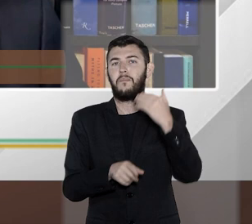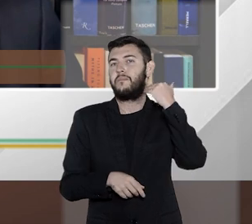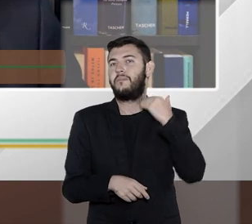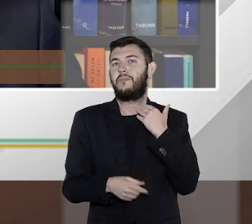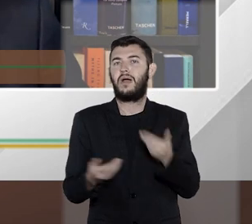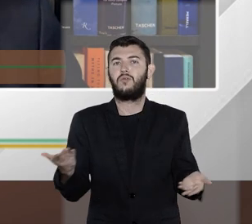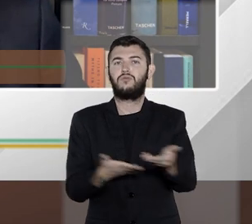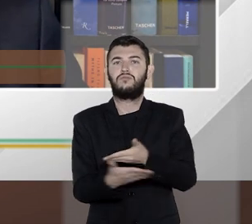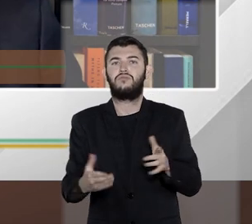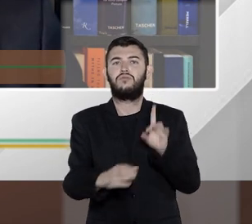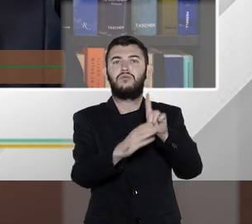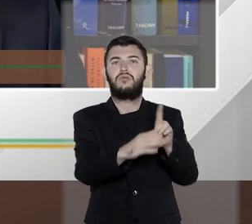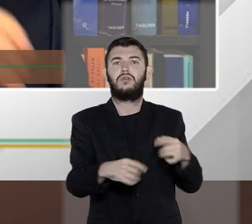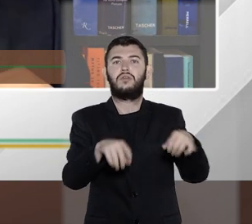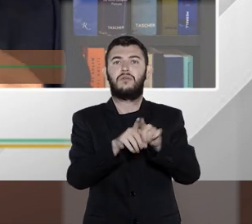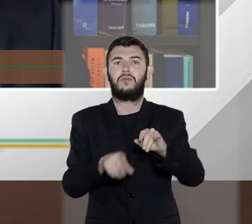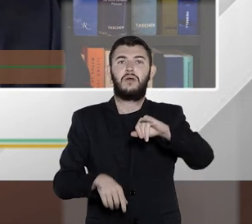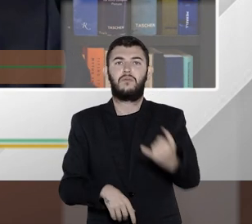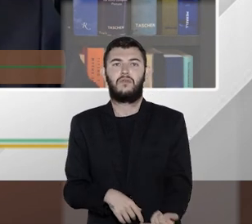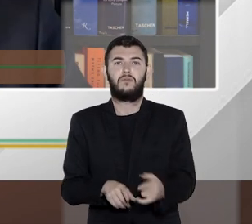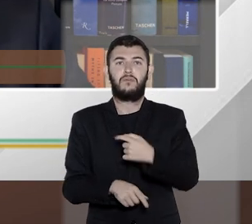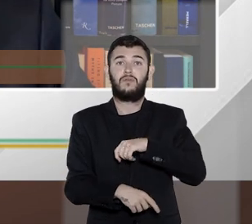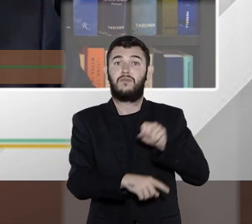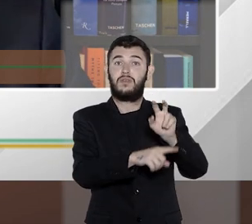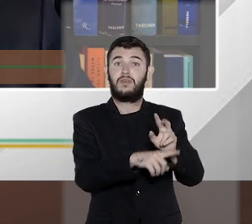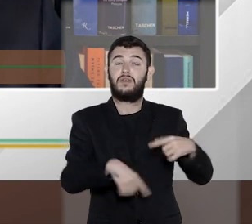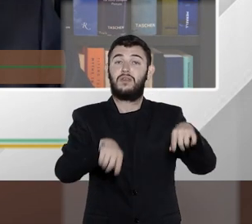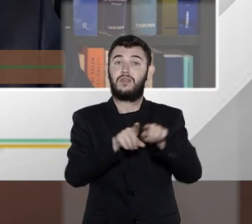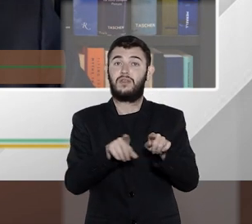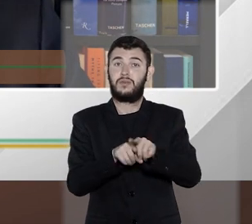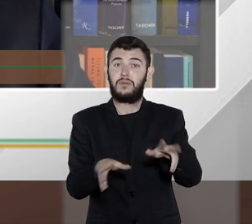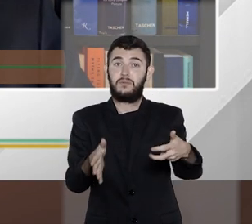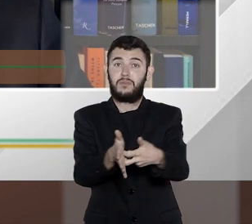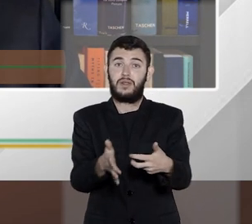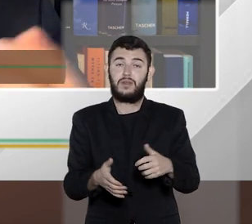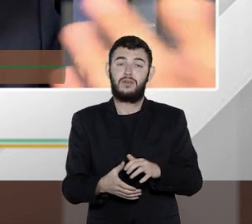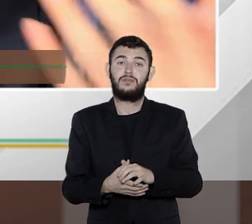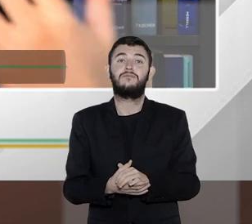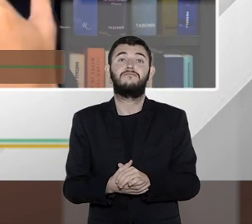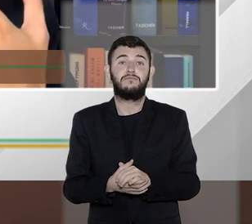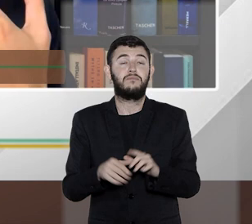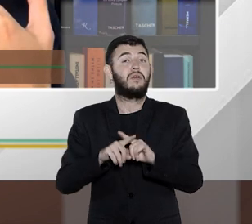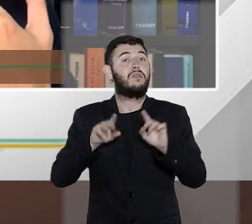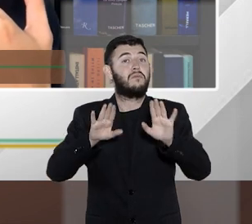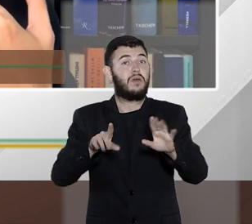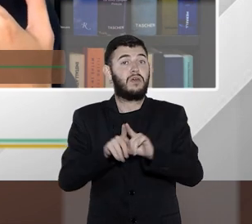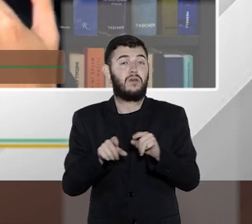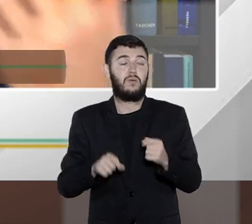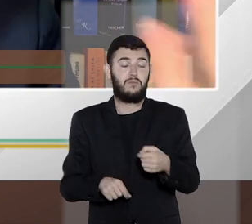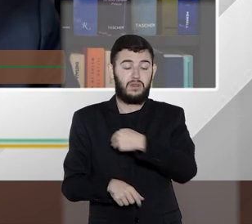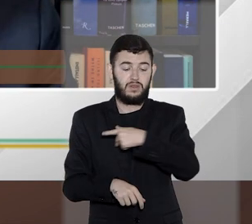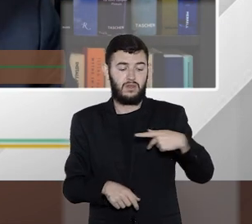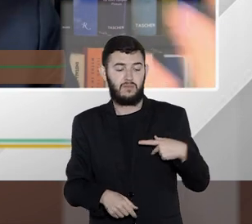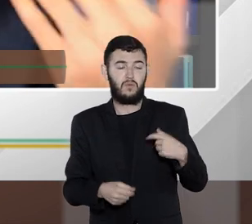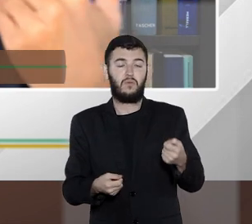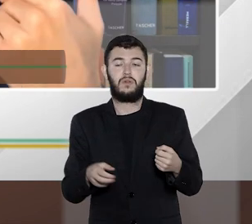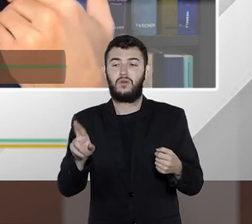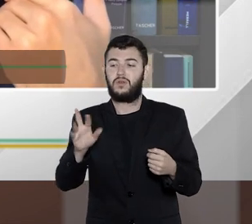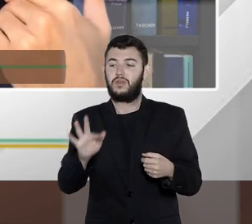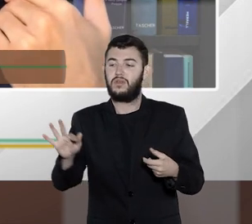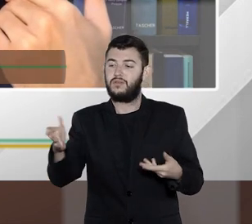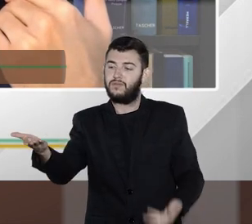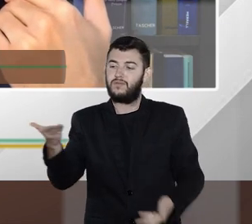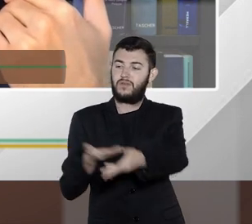bancárias aproveita para fins fiscais e ao mesmo tempo aproveita para fins penais sendo o Ministério Público falando com a Receita Federal